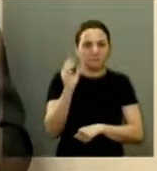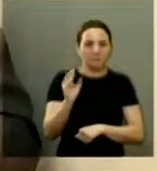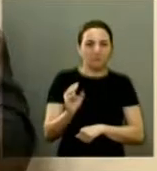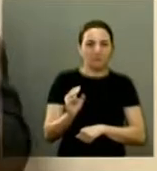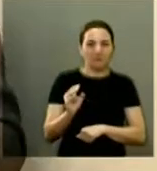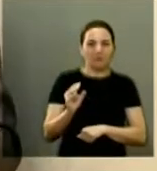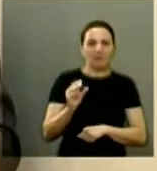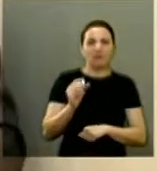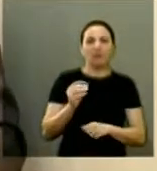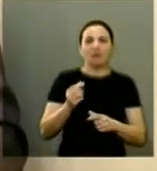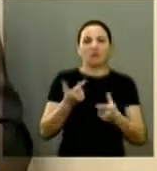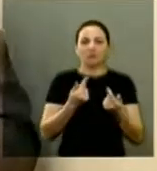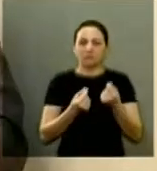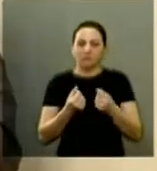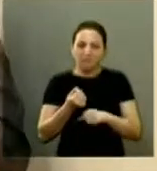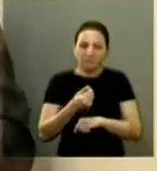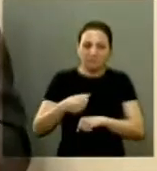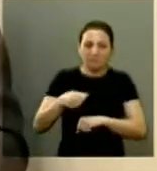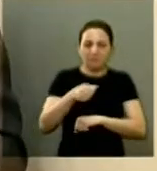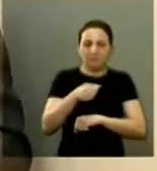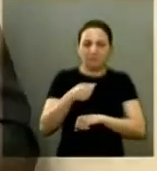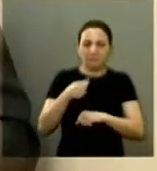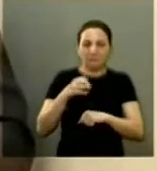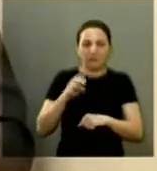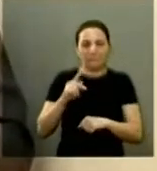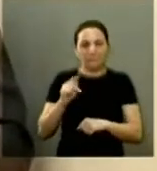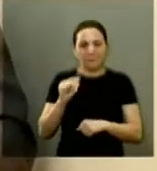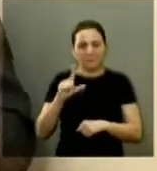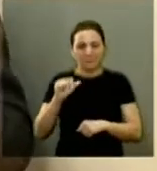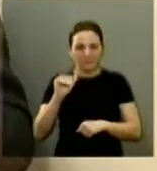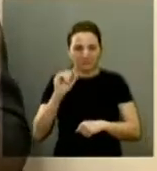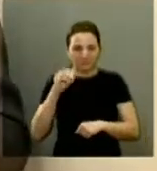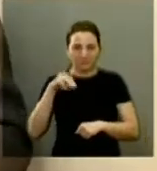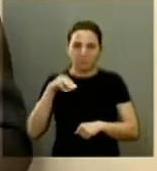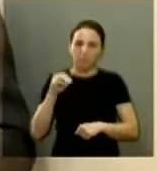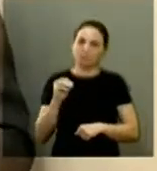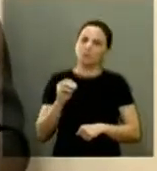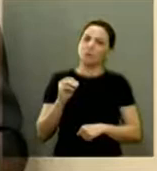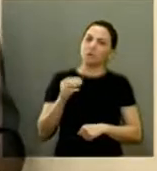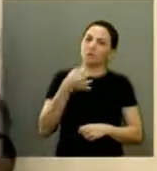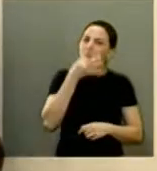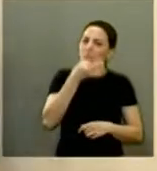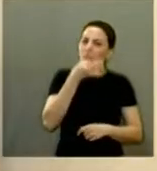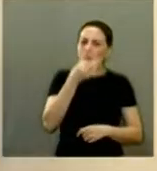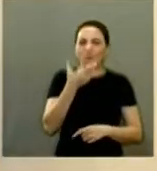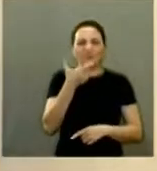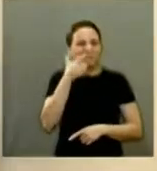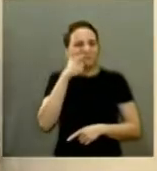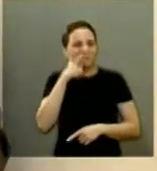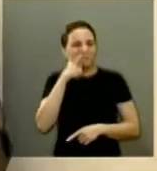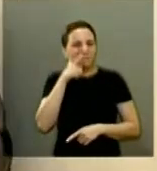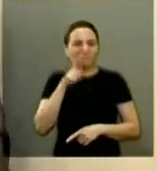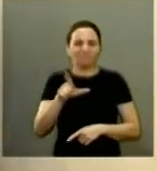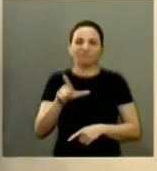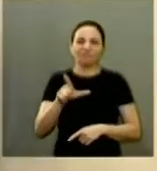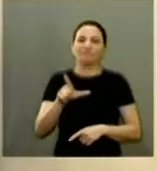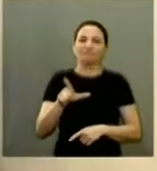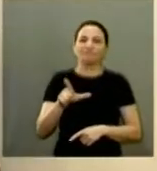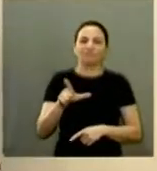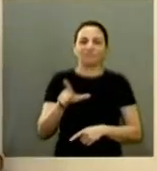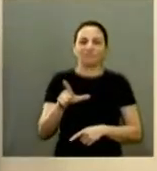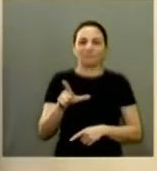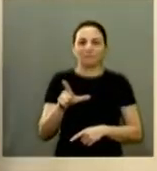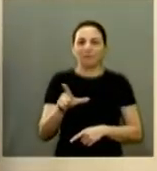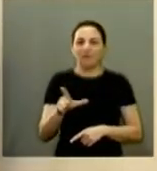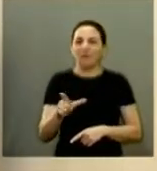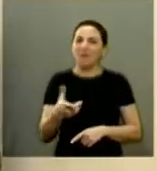capitalismo ele fala bem mais alto negro não quer ver mais proposta parece que quanto mais se investe na política pesado para